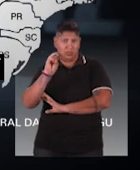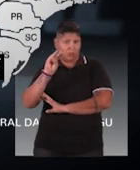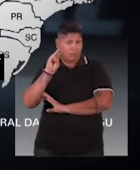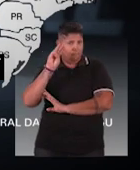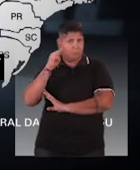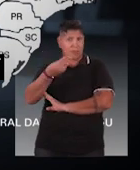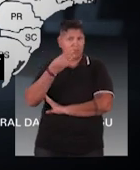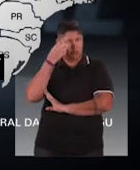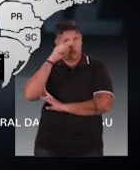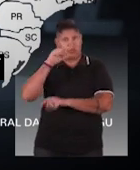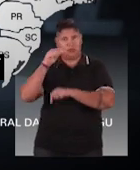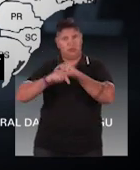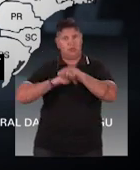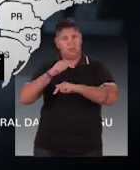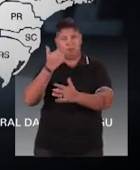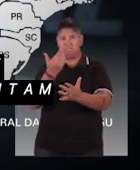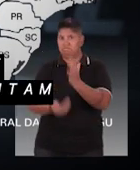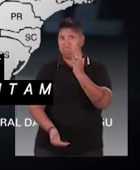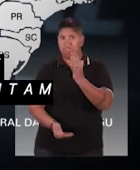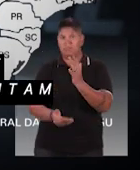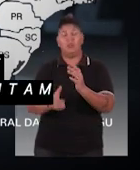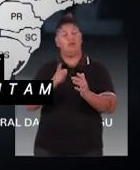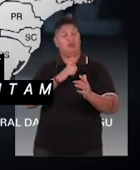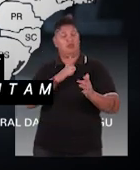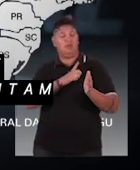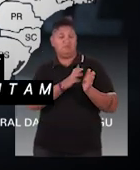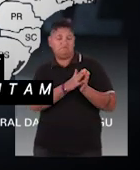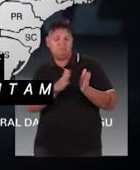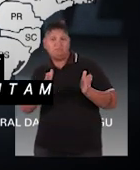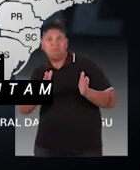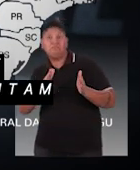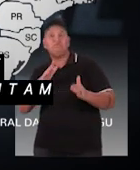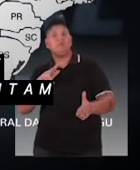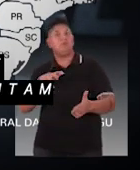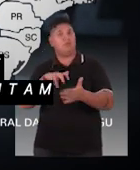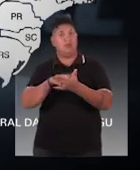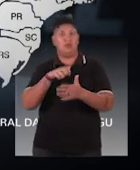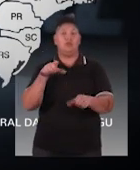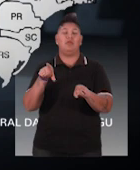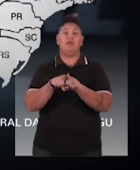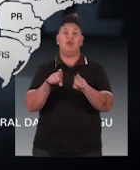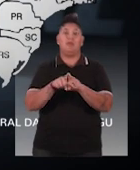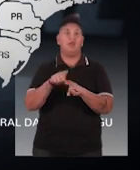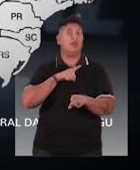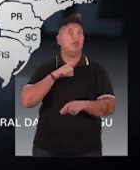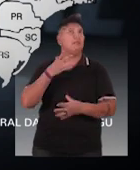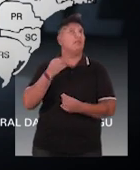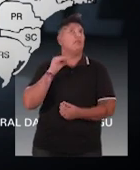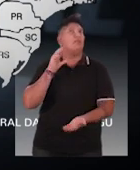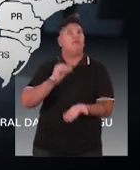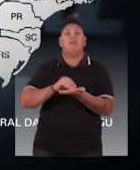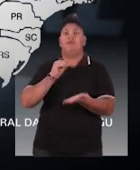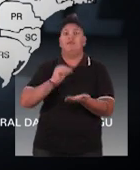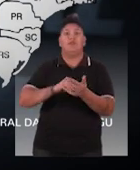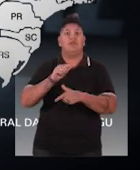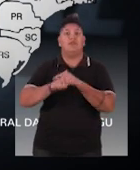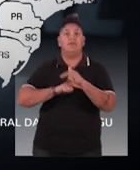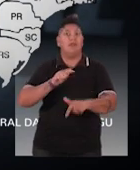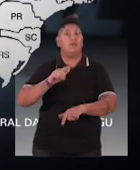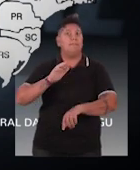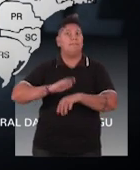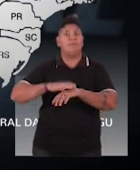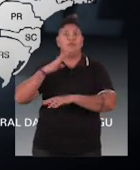300 milhões de dias perdidos. E entre doenças e acidentes, representam mais da metade das ausências de trabalho.